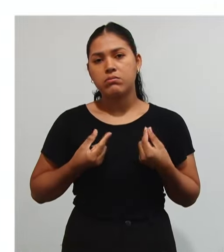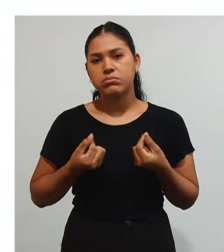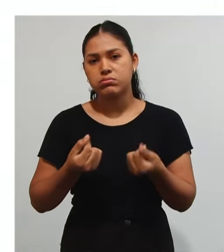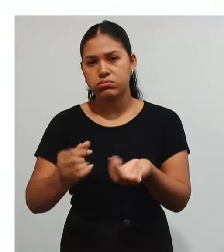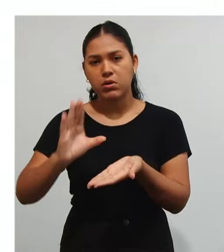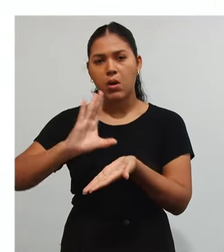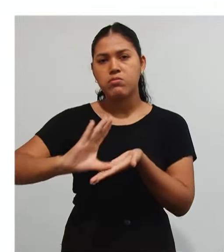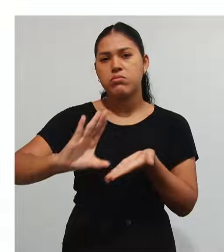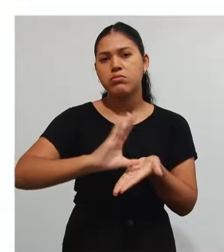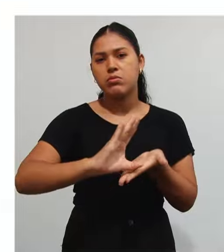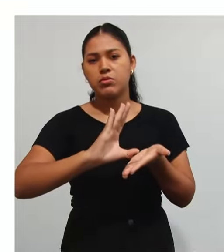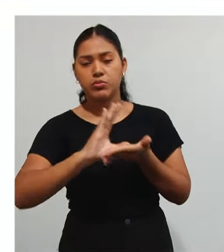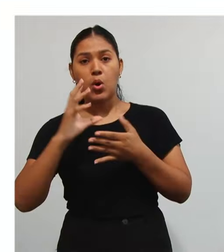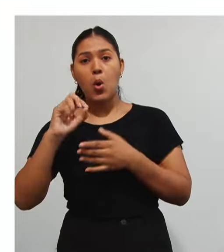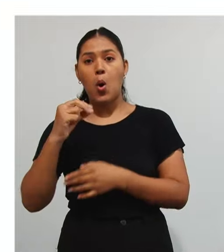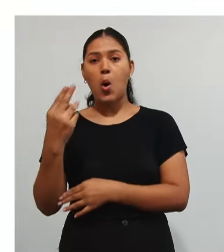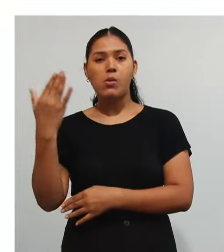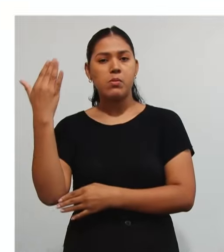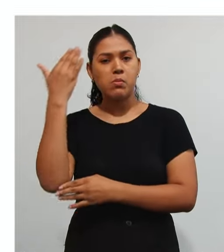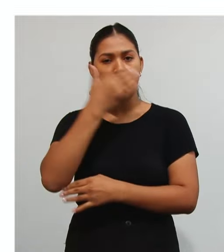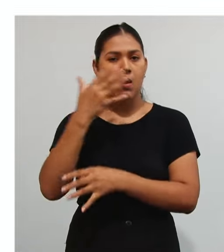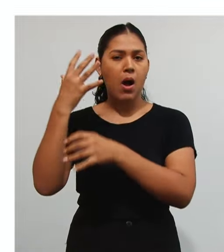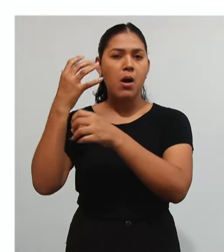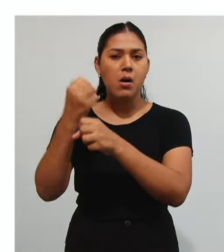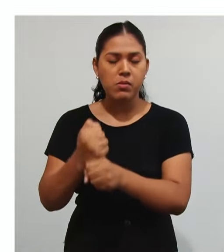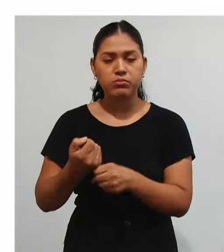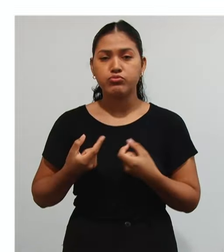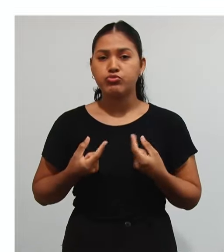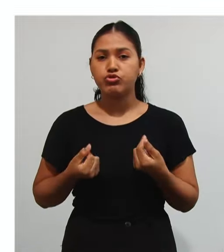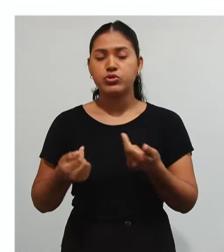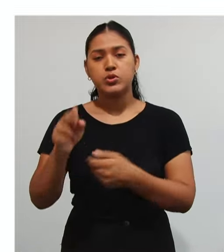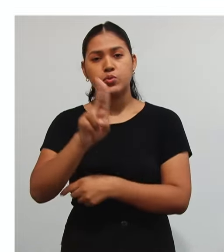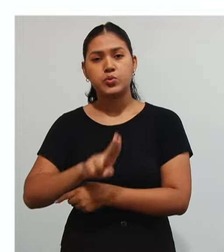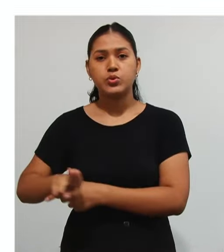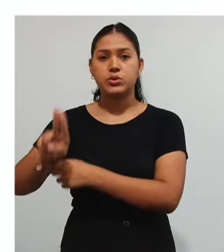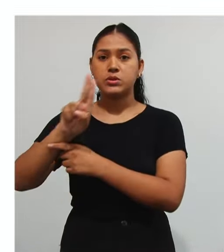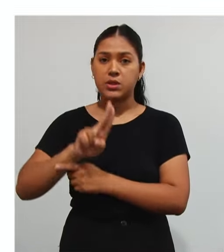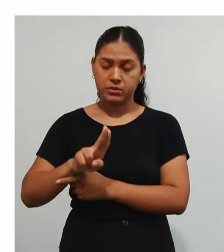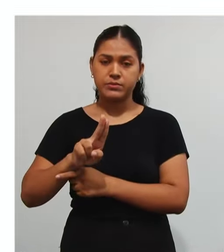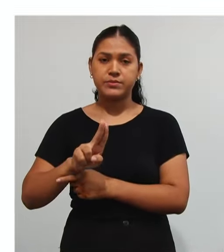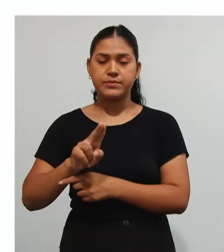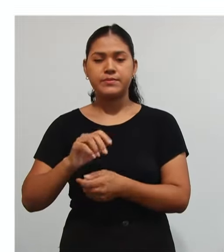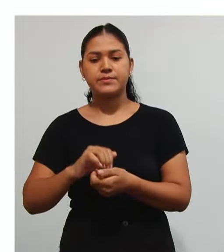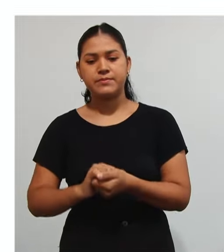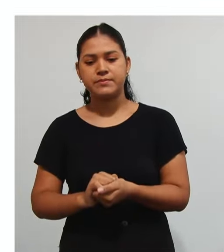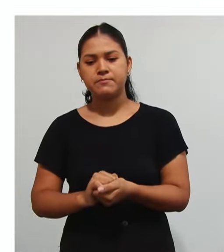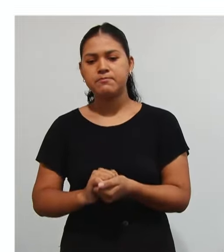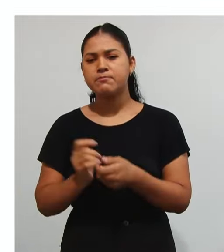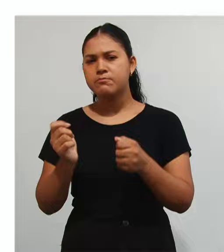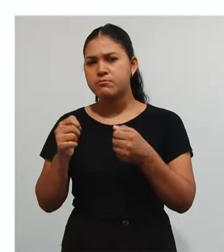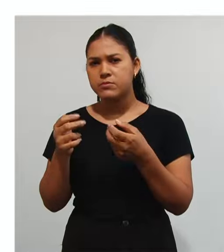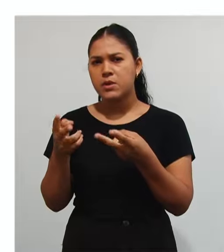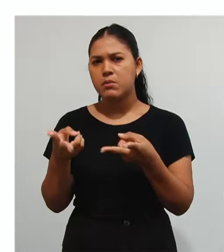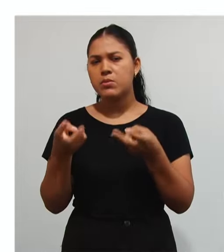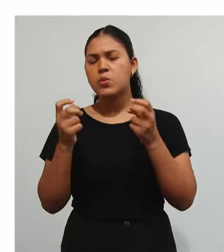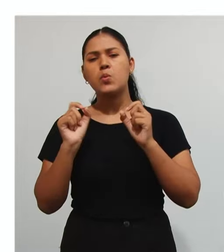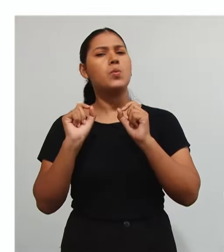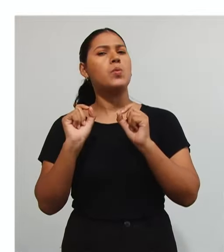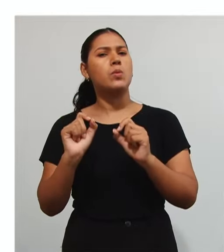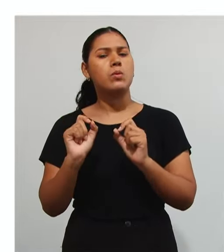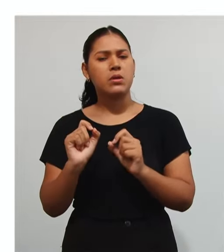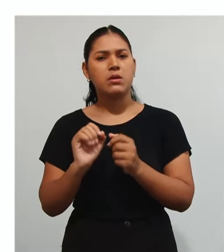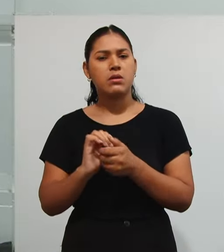Membros De um órgão Administrativo E Representativo Percebe Que aqui